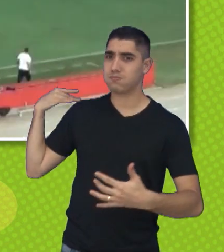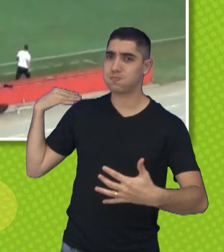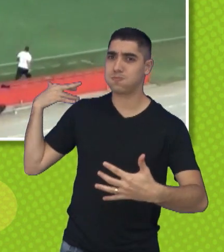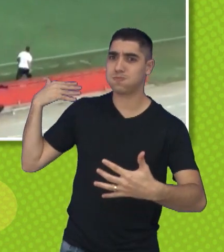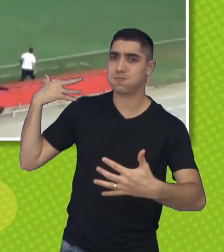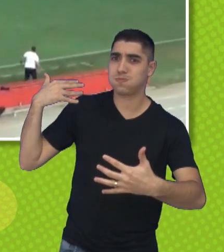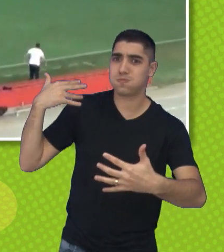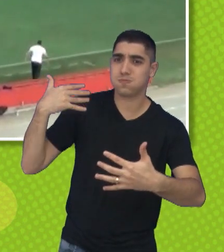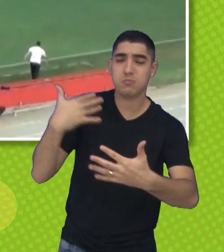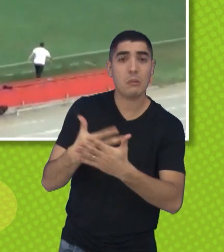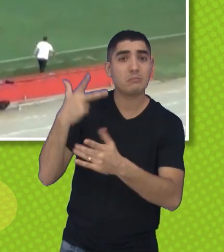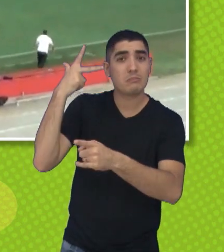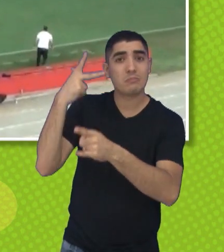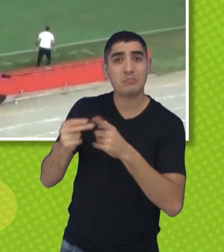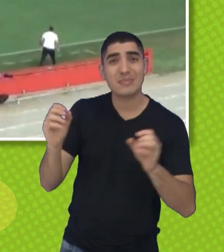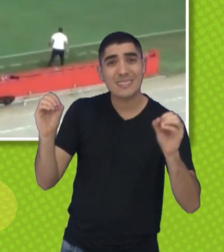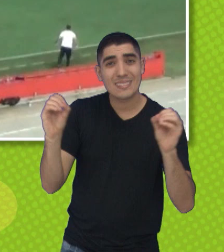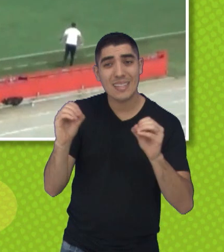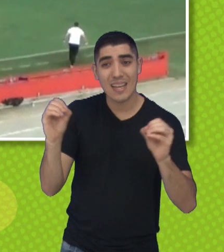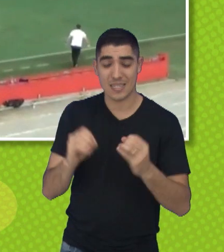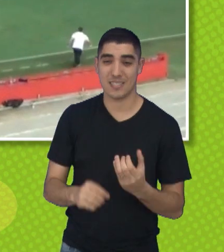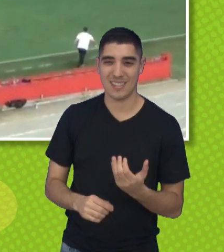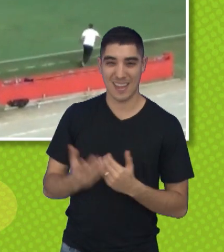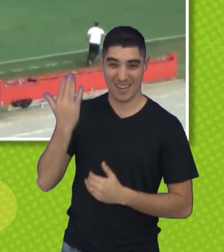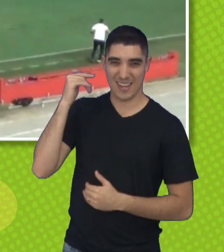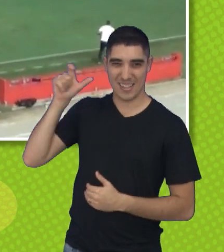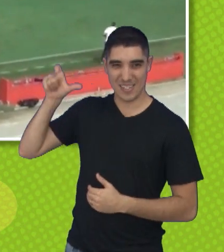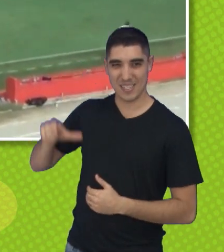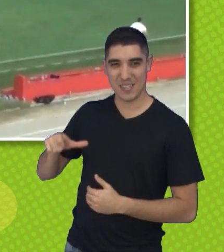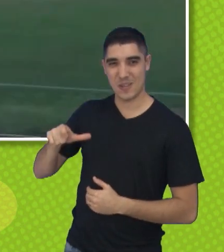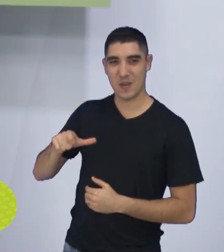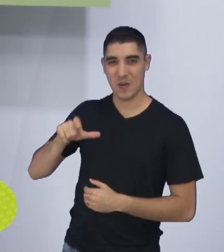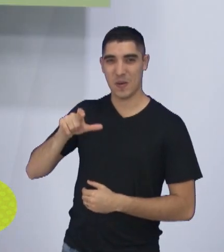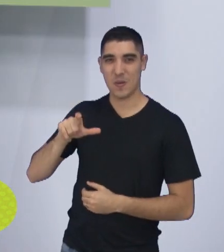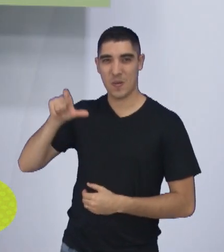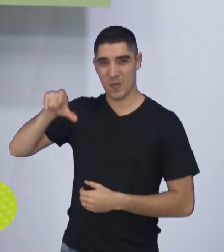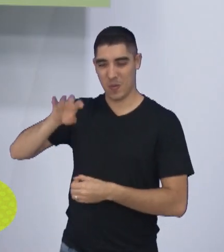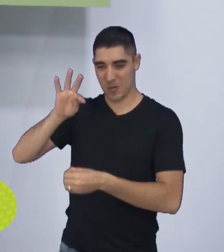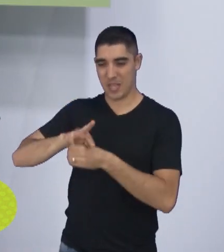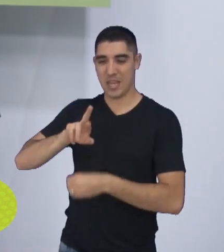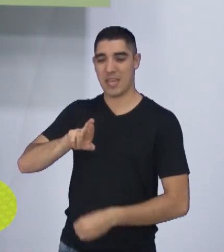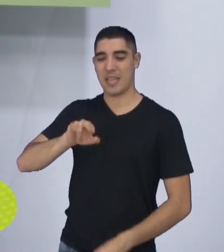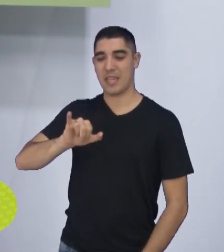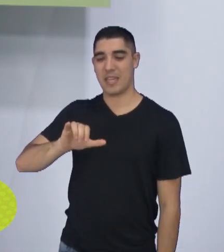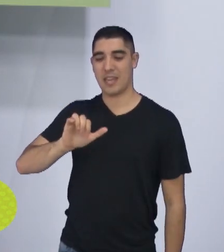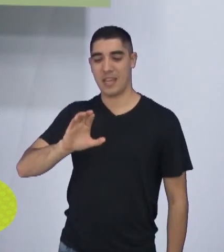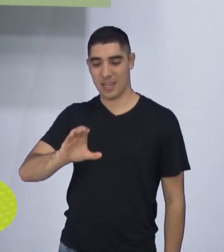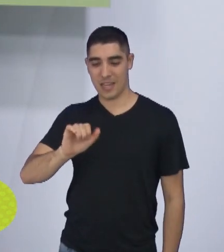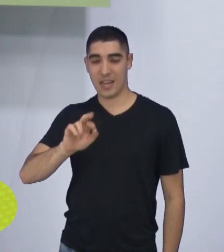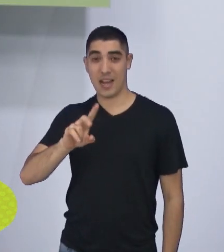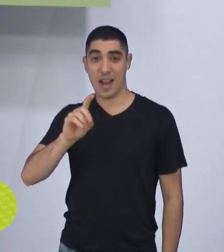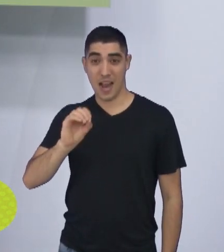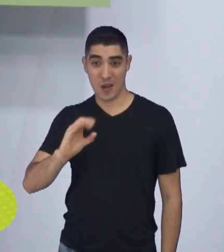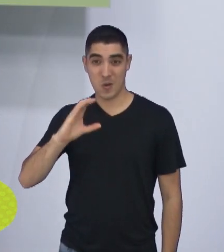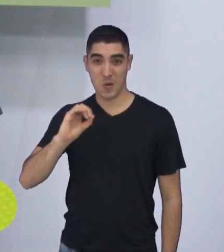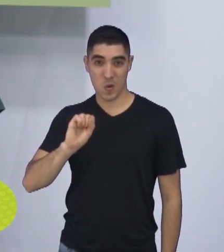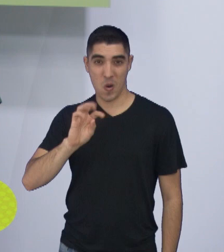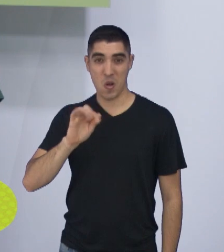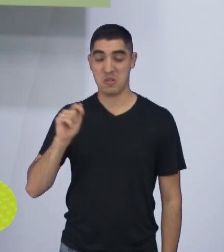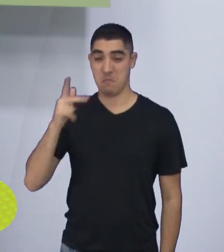os dizeres lá do Ricardo segue o líder, tchau. Acho que a soberba, não sei se aconteceu isso,